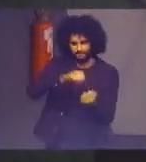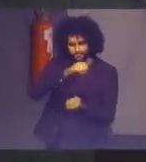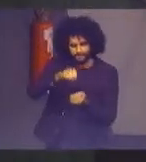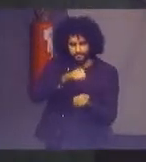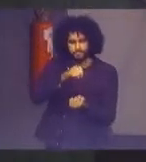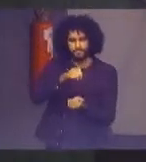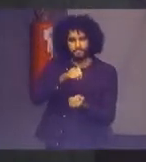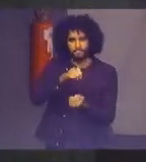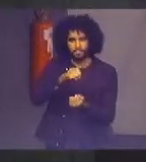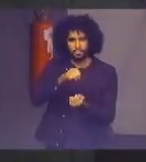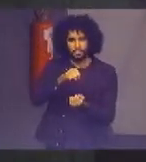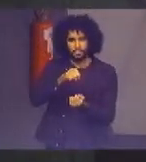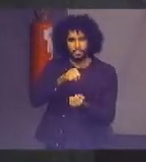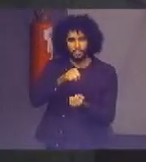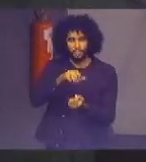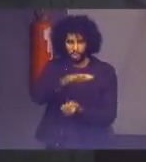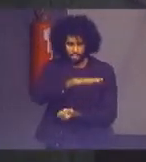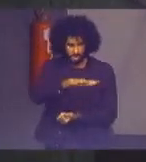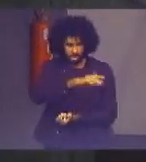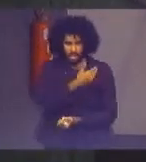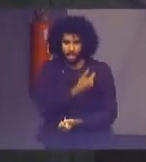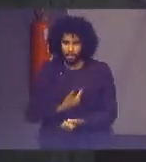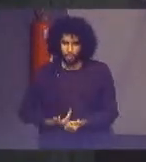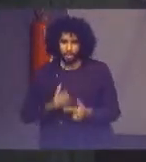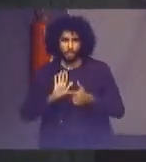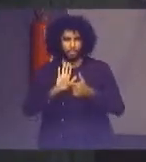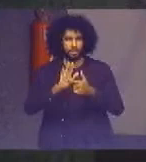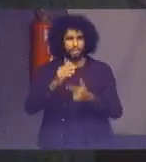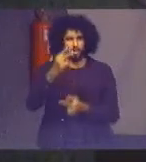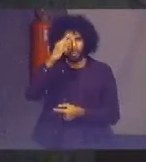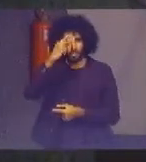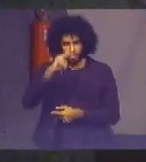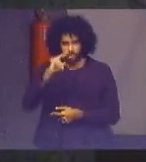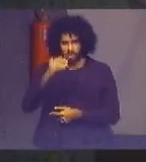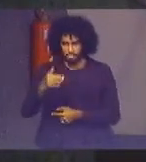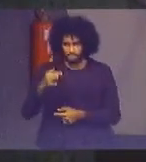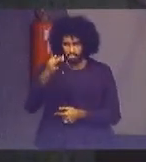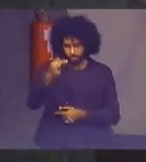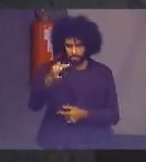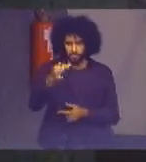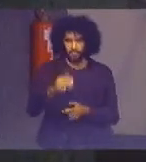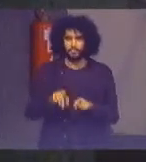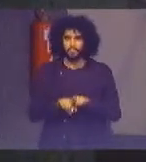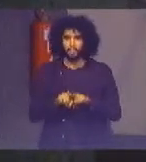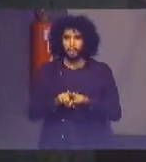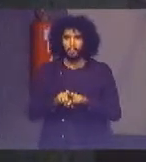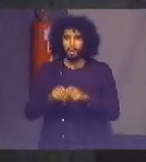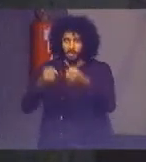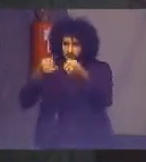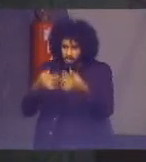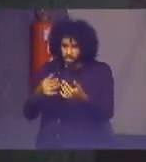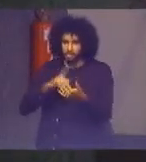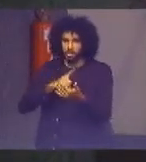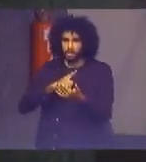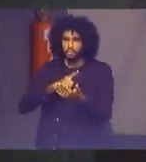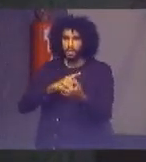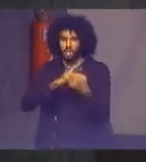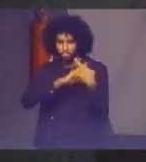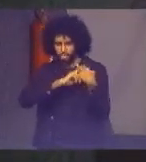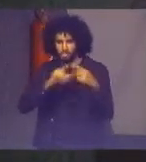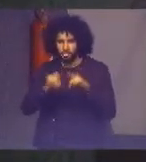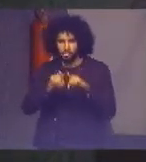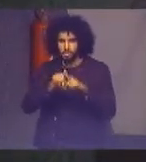que serão apresentadas ao longo desses dois dias, reforçando o comprometimento do Judiciário brasileiro com o meio ambiente.